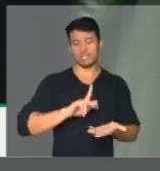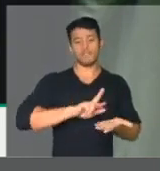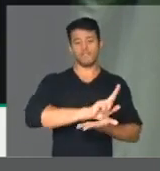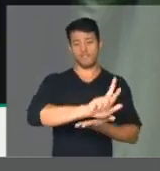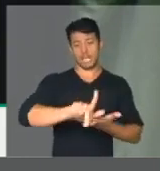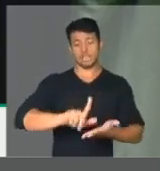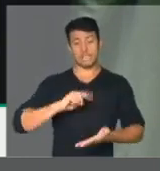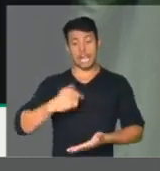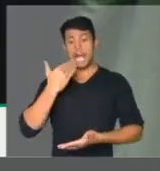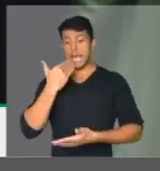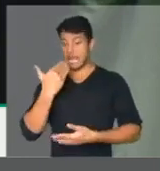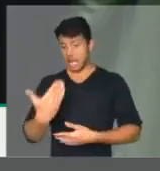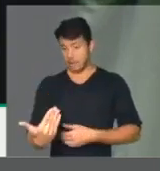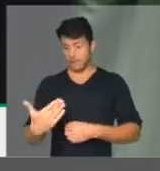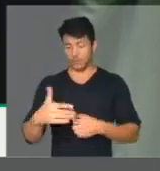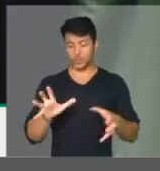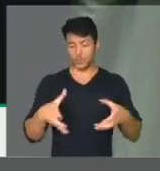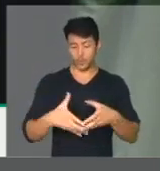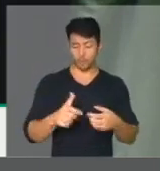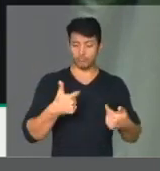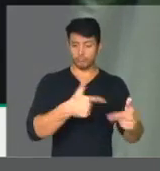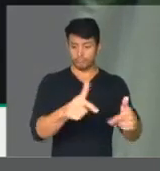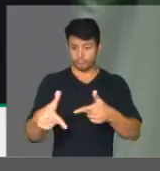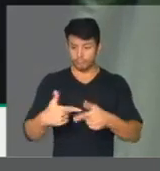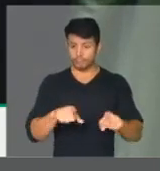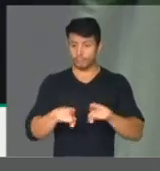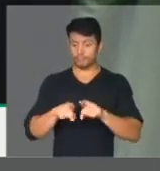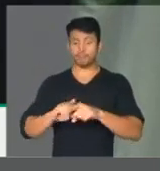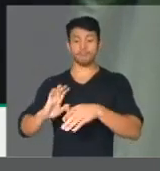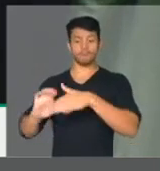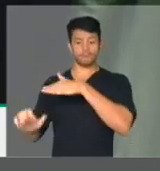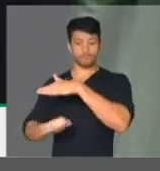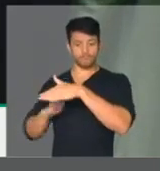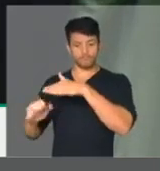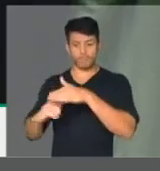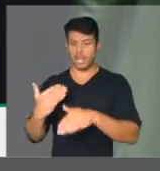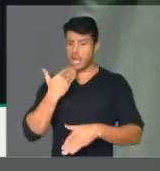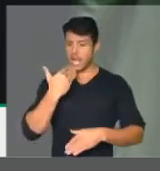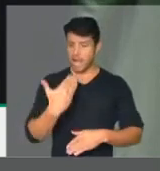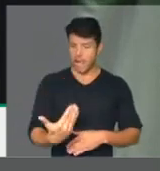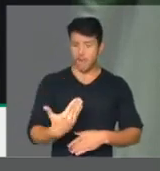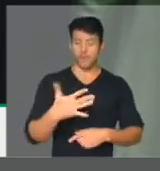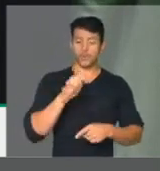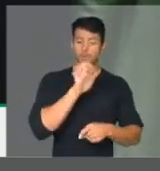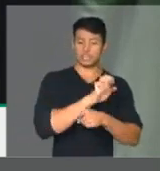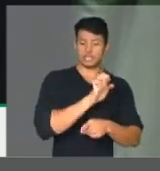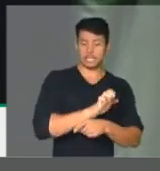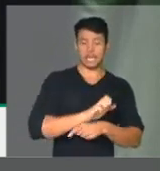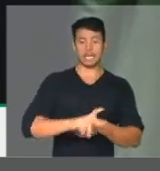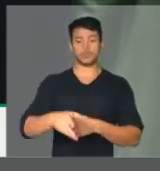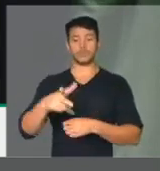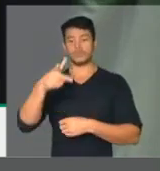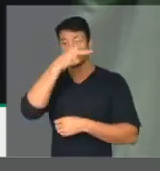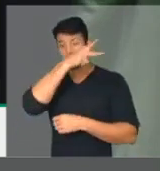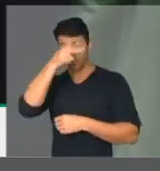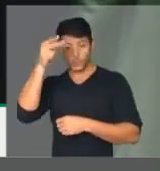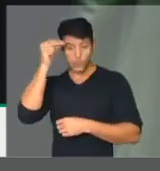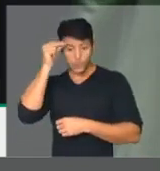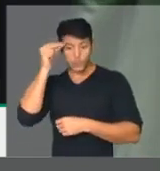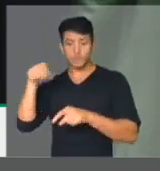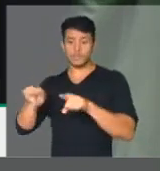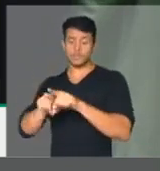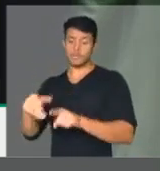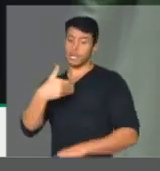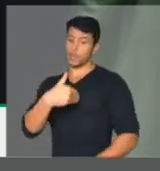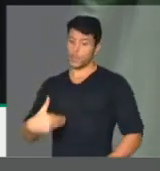trabalhadores, dos empresários brasileiros e a favor dos Estados, do Município e da União, para que nós possamos ter um